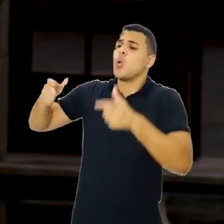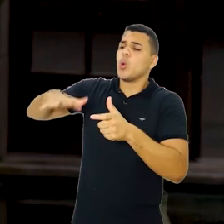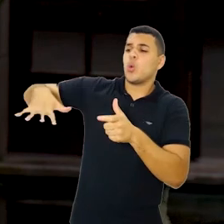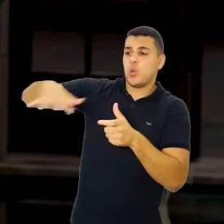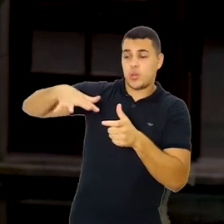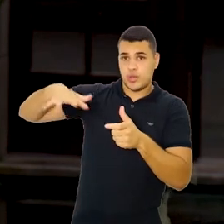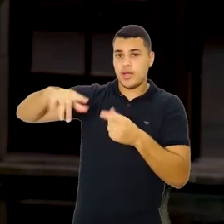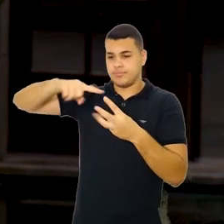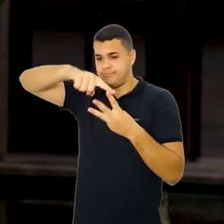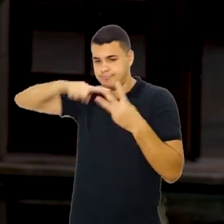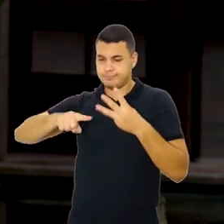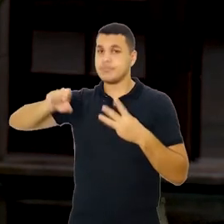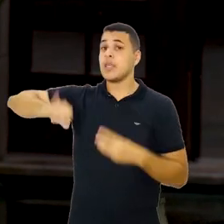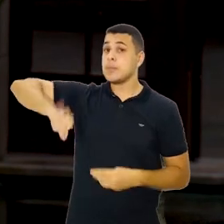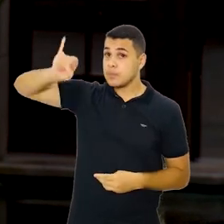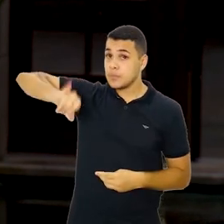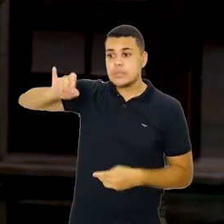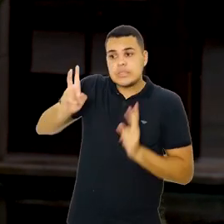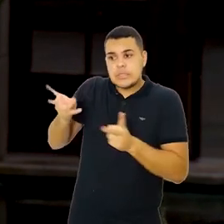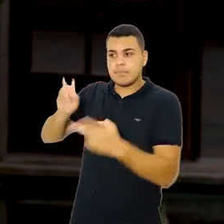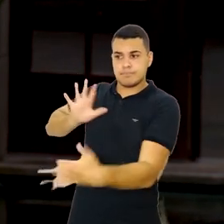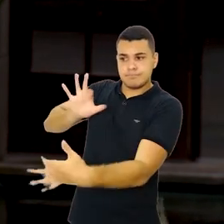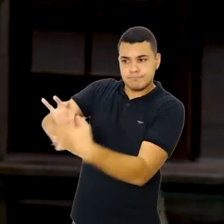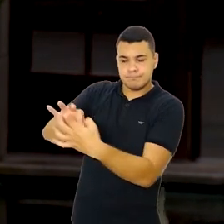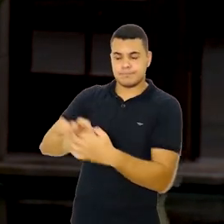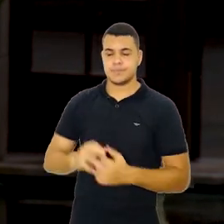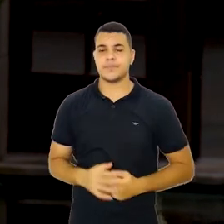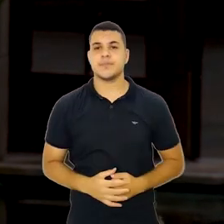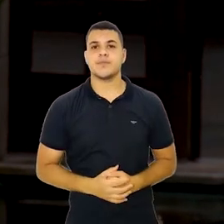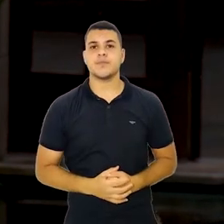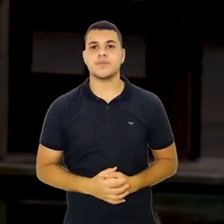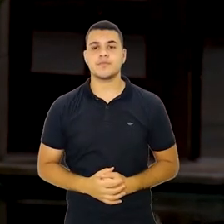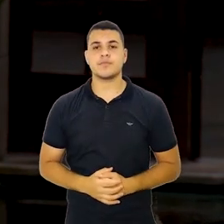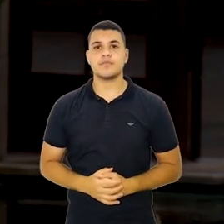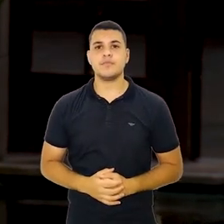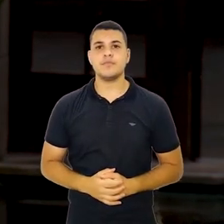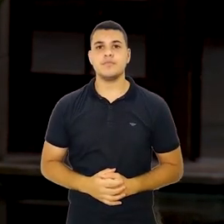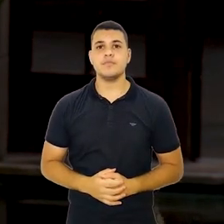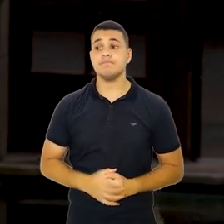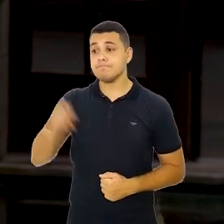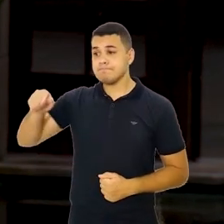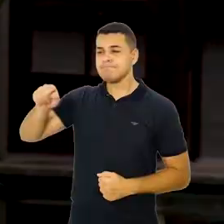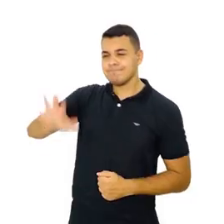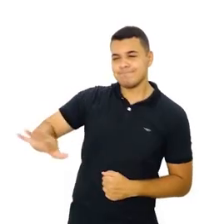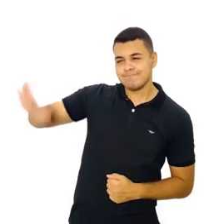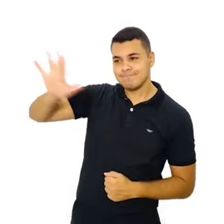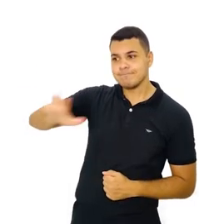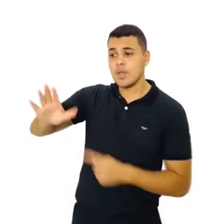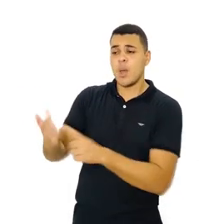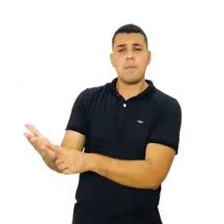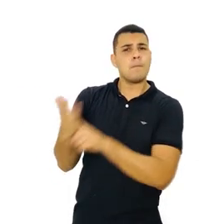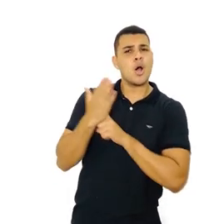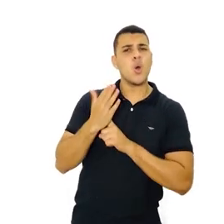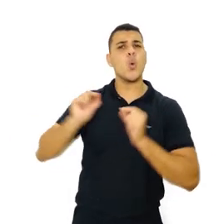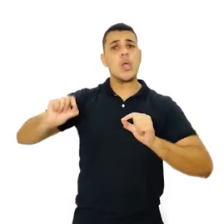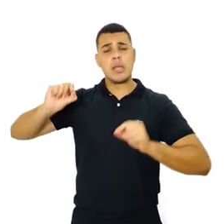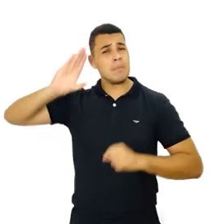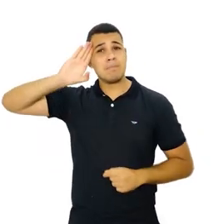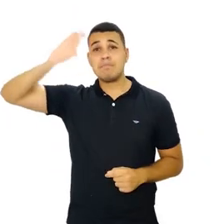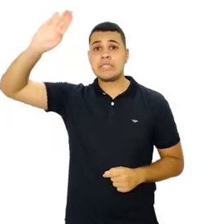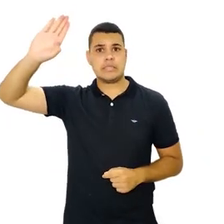e com o local. São as três dimensões da epidemiologia. Esse